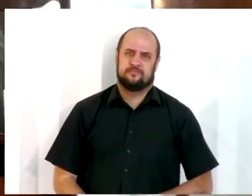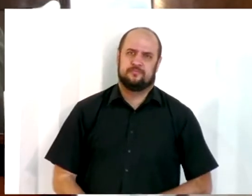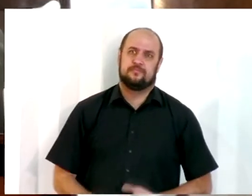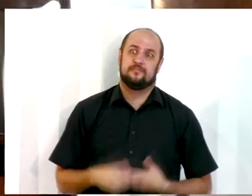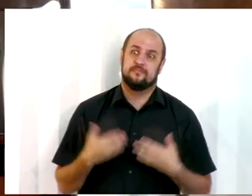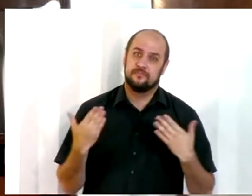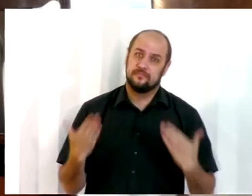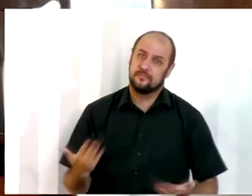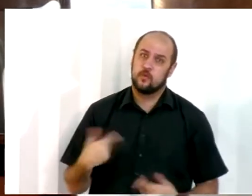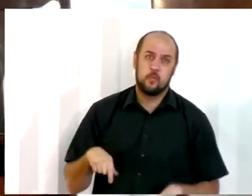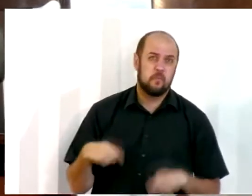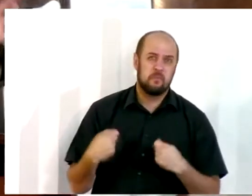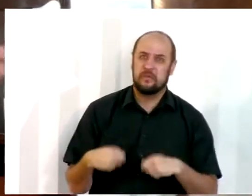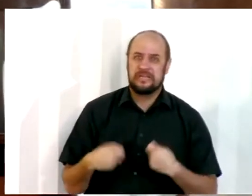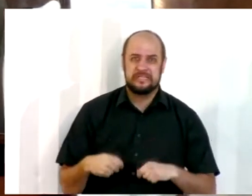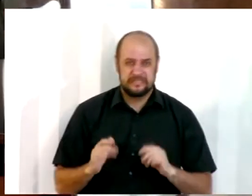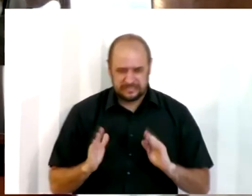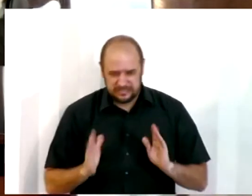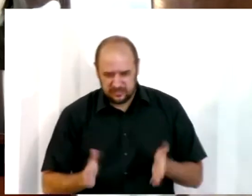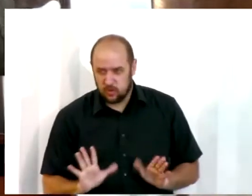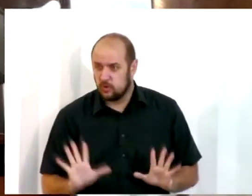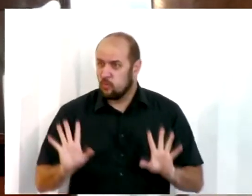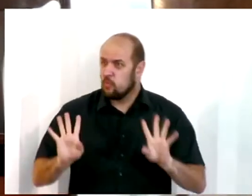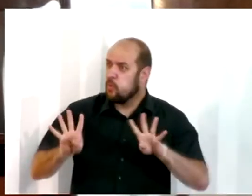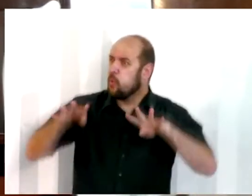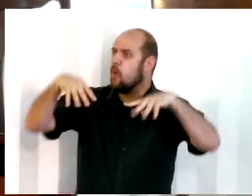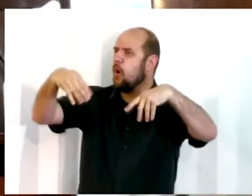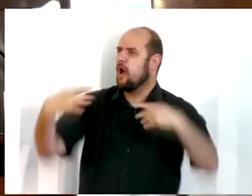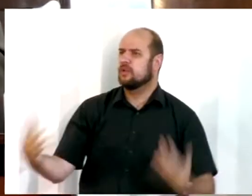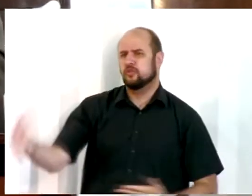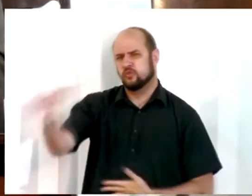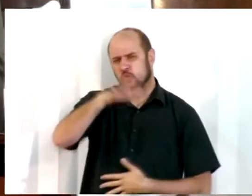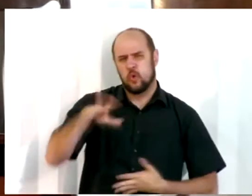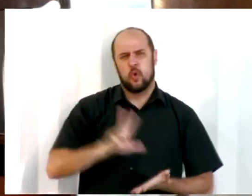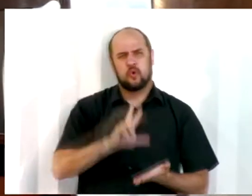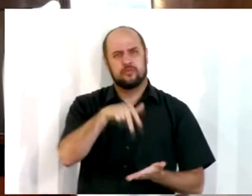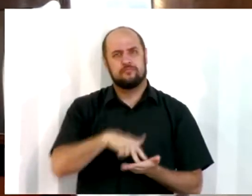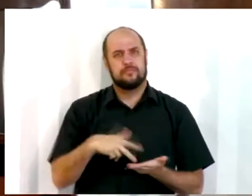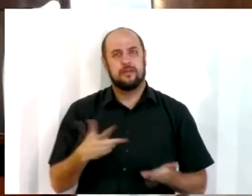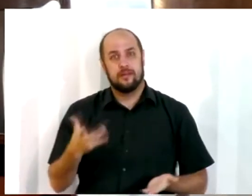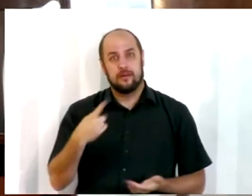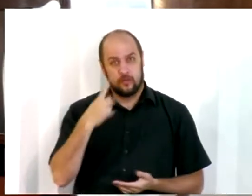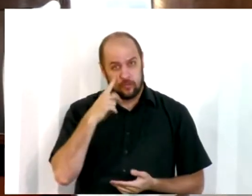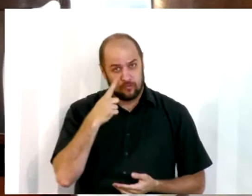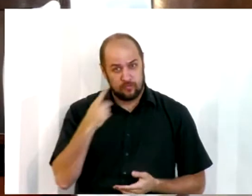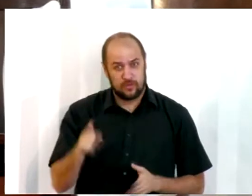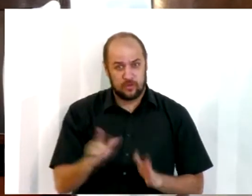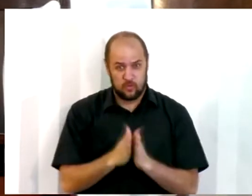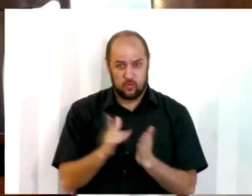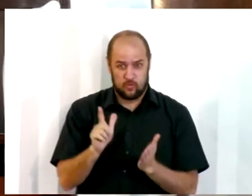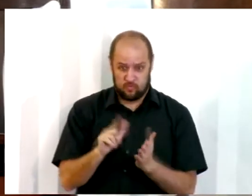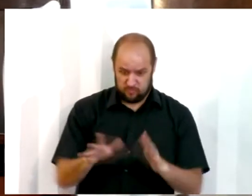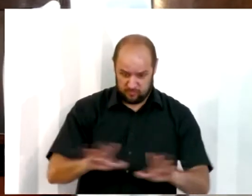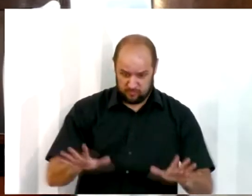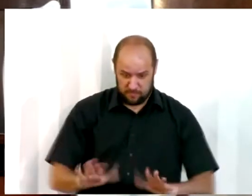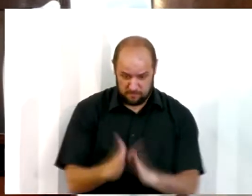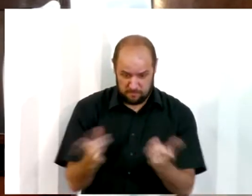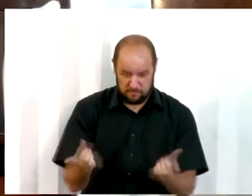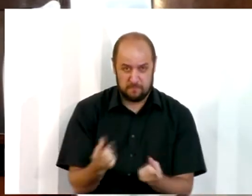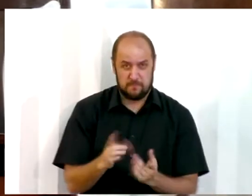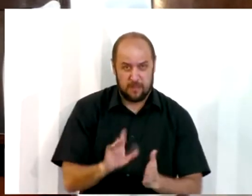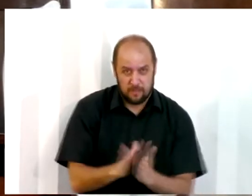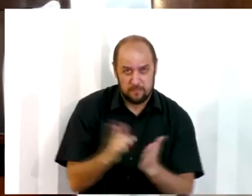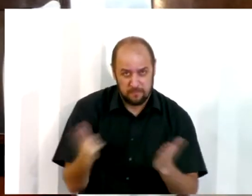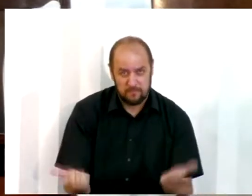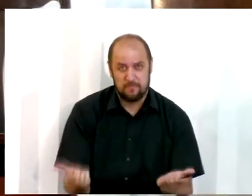Portanto, queridos, nós não precisamos agora falar, fiquemos de pé. E uma coisa interessante, o texto, pela condução e a construção do texto, dá a entender que eles